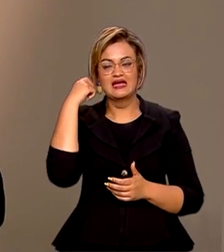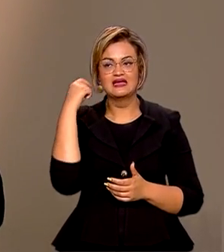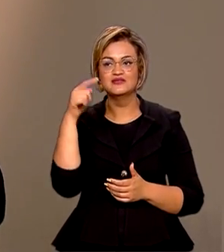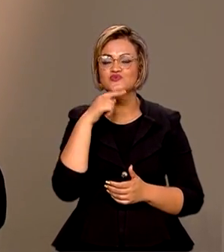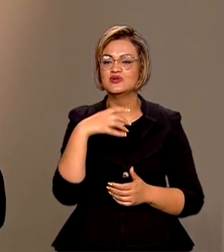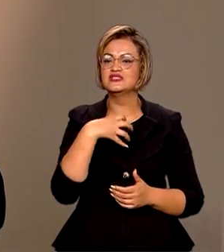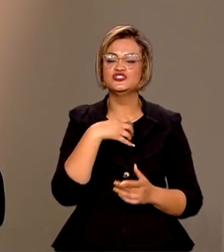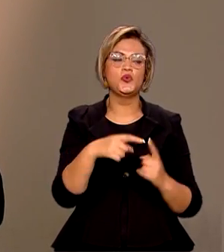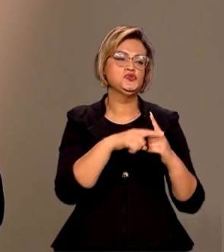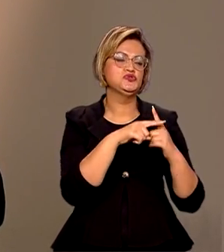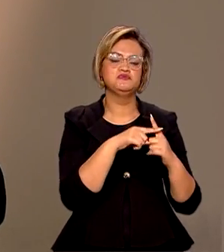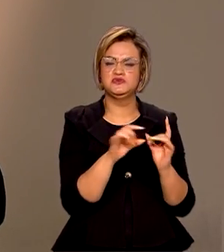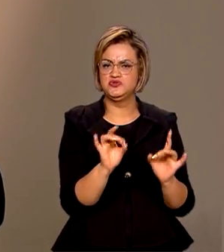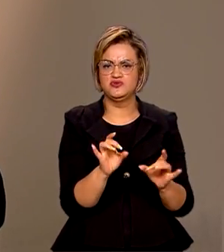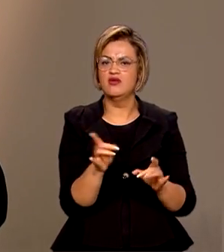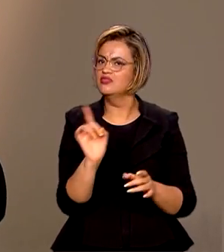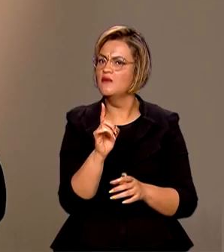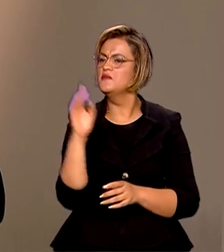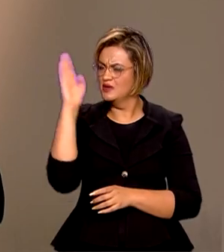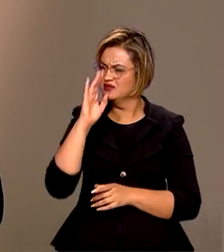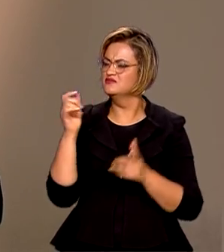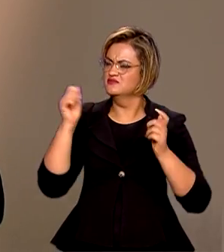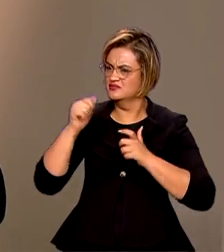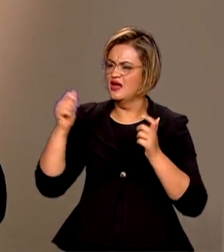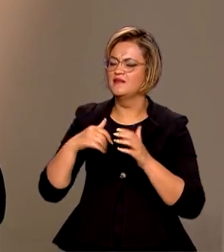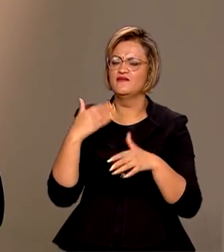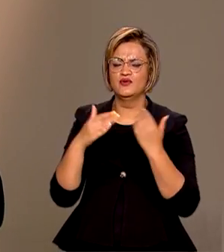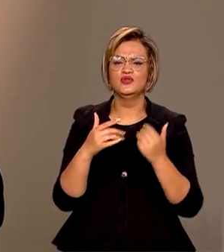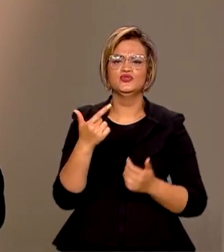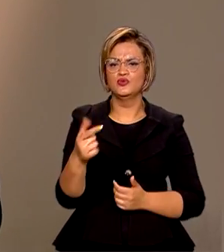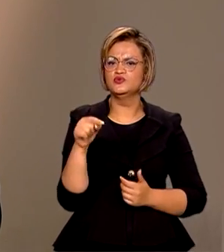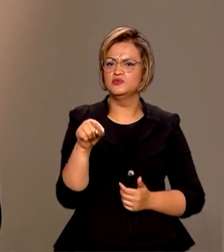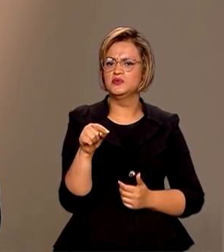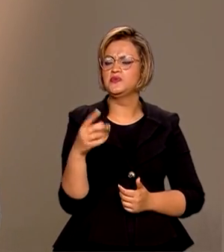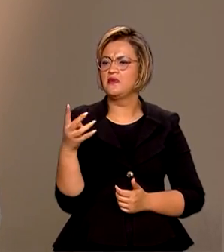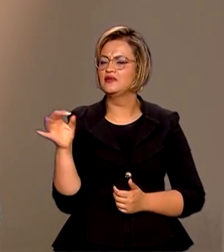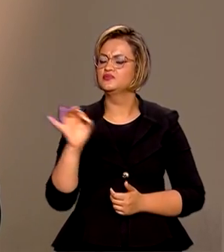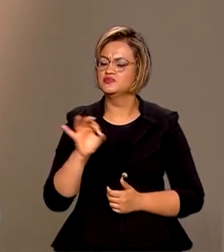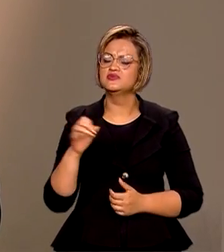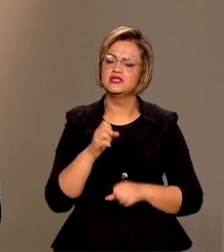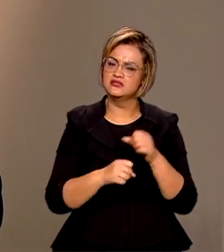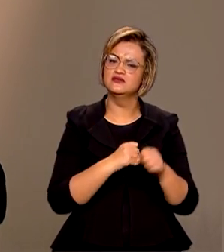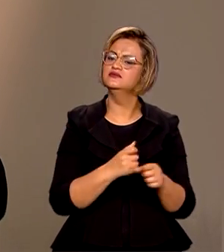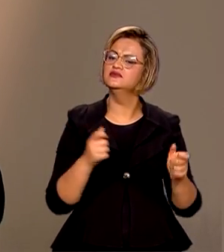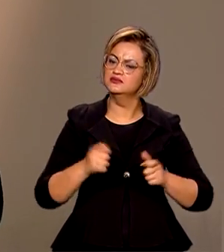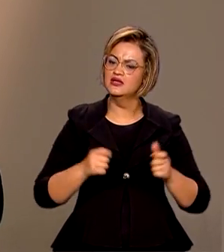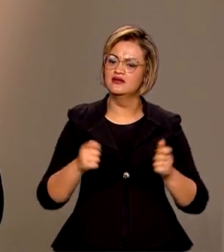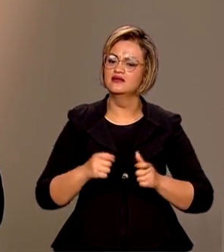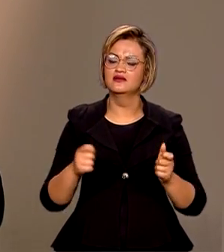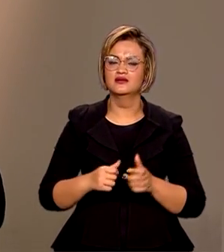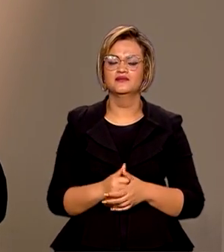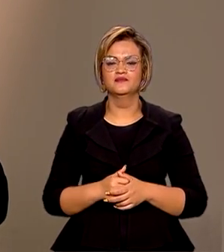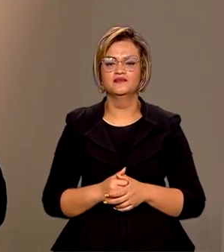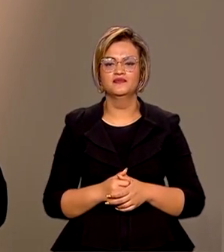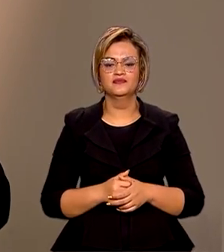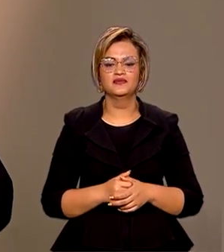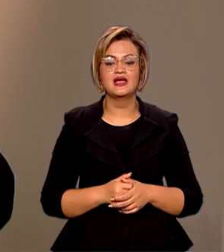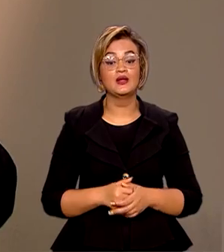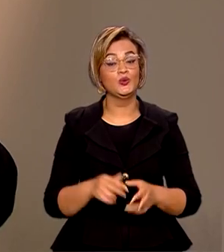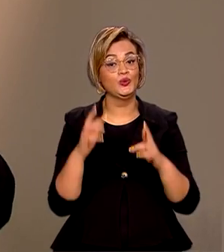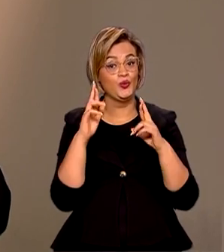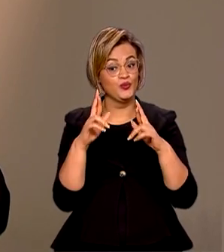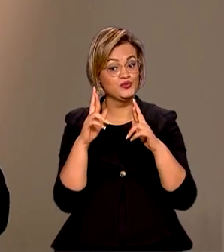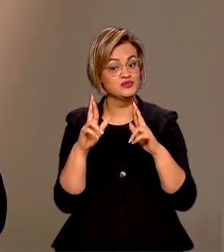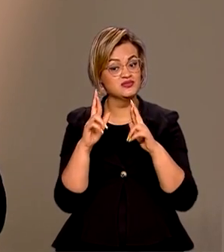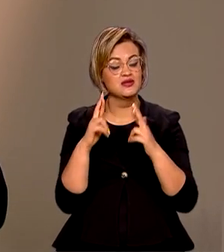otimismo se a gente prever que o Brasil vai crescer 2,2%, 2,4% esse ano. A questão maior também é torcer para que